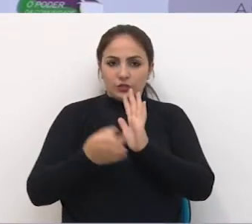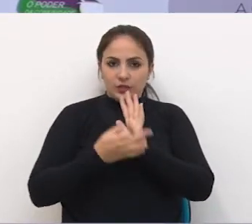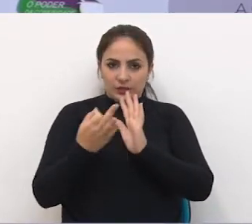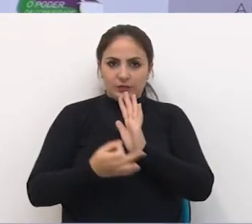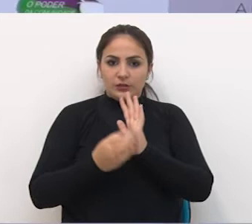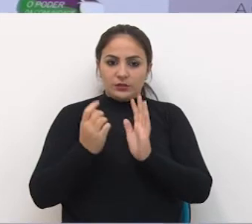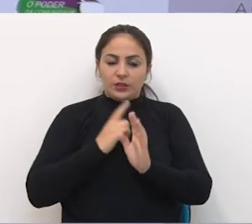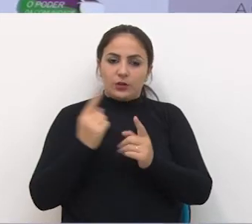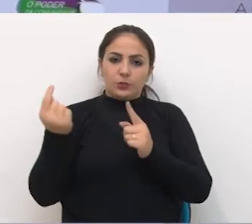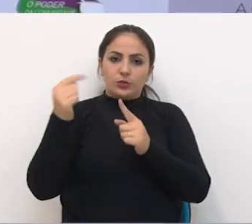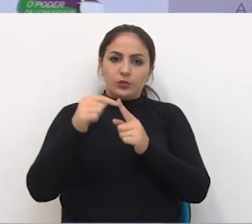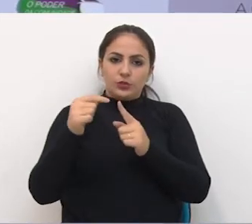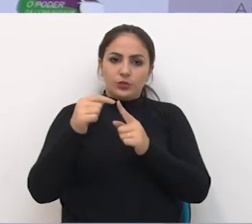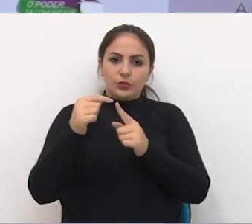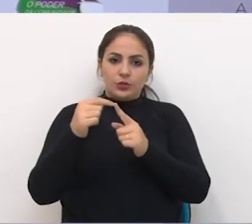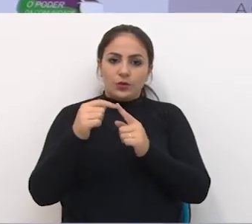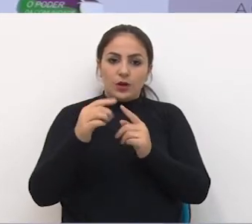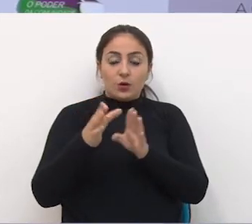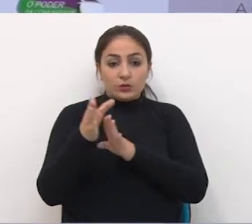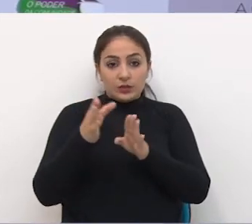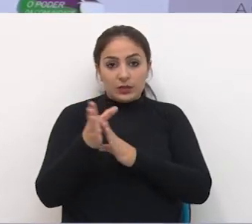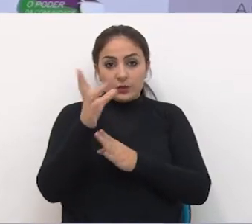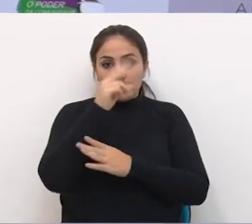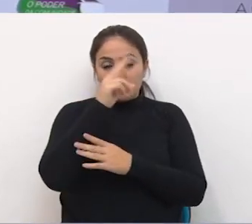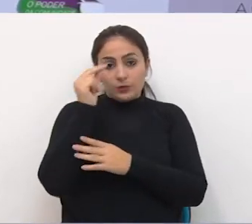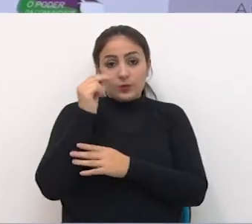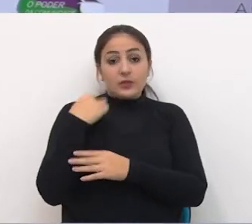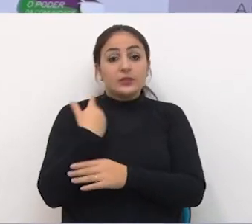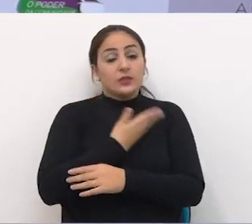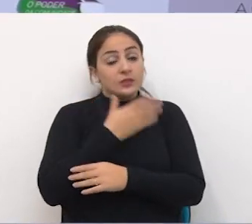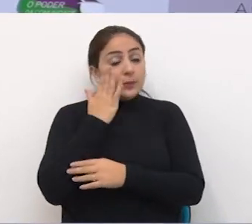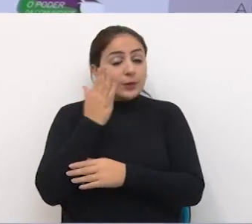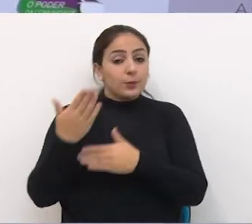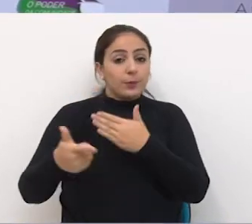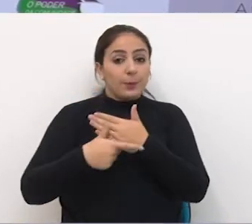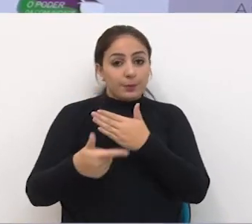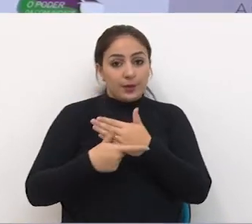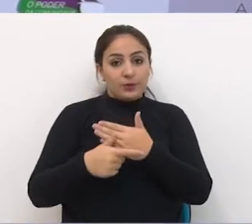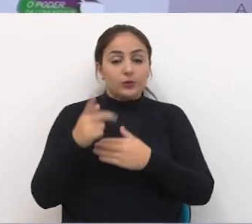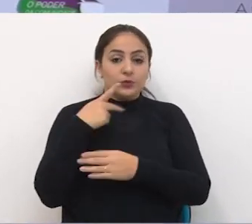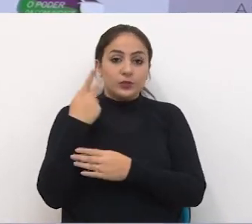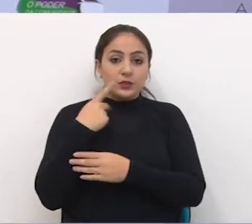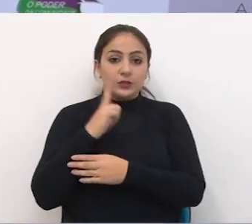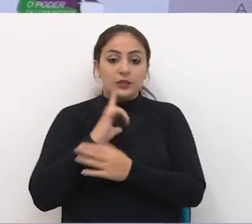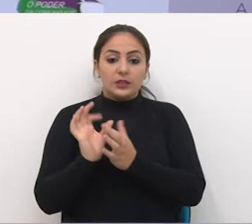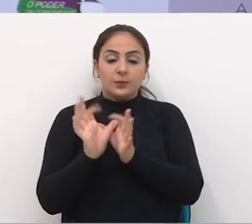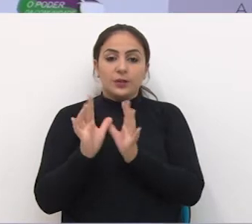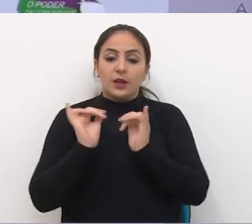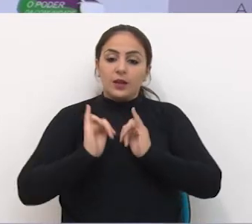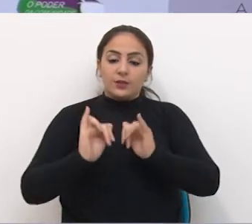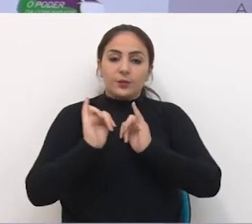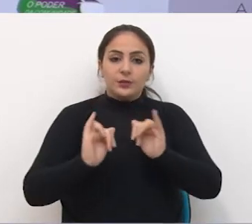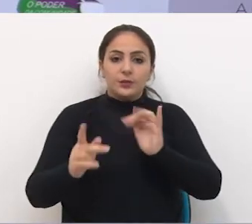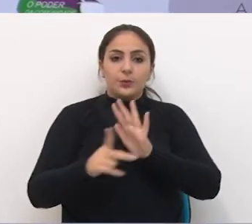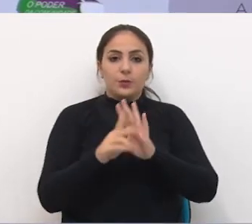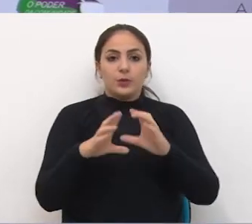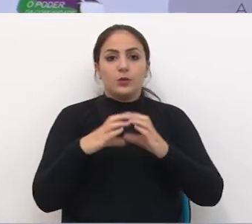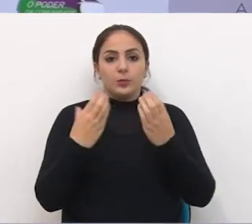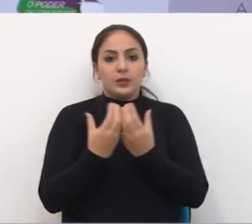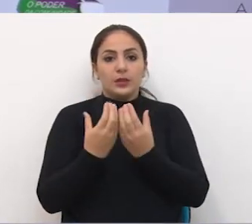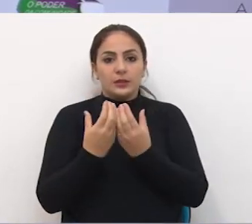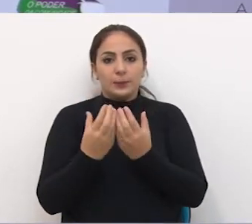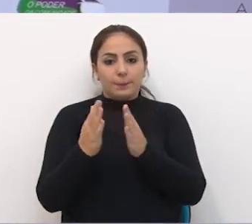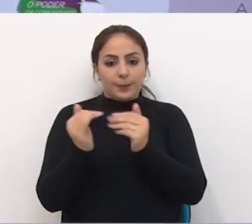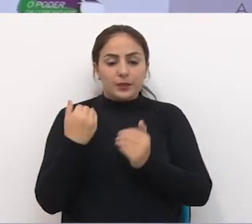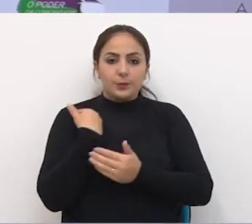De orientar o executivo Em uma demanda Que é da comunidade E já visto Que o papel do vereador É exatamente Colocar à disposição Do poder executivo As informações Que a